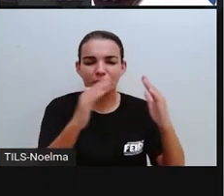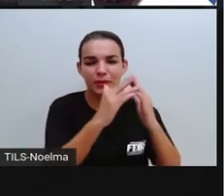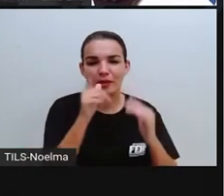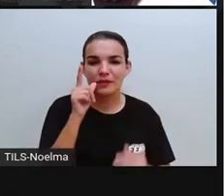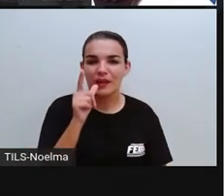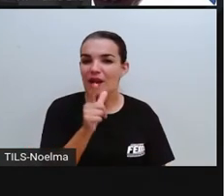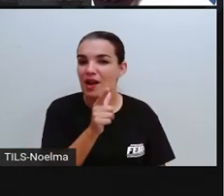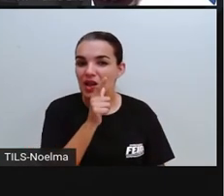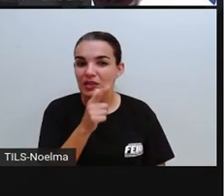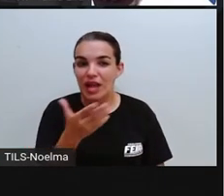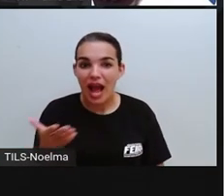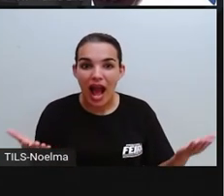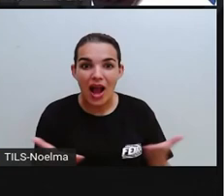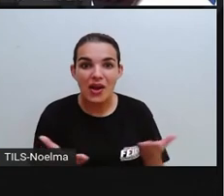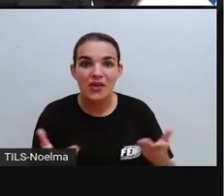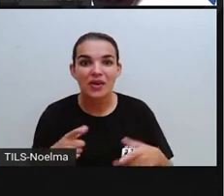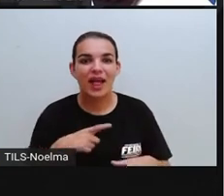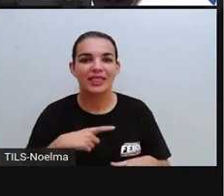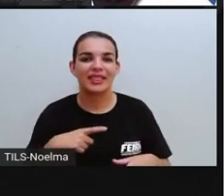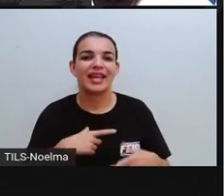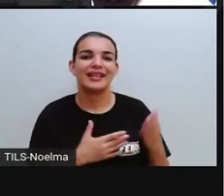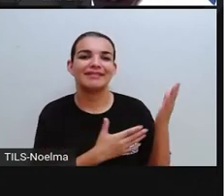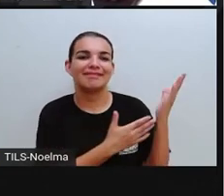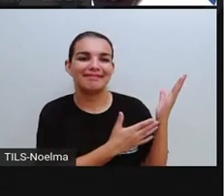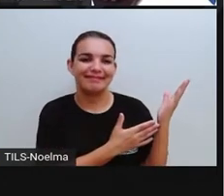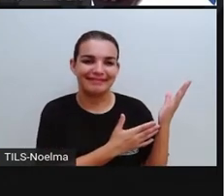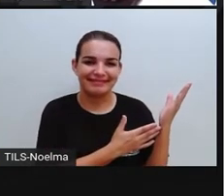lanche, como a gente tem hoje, né?